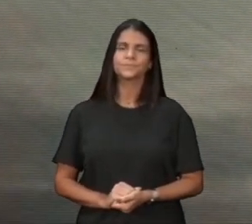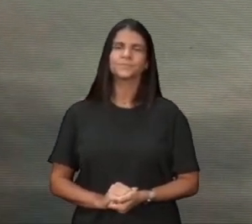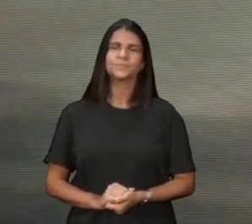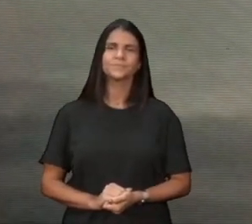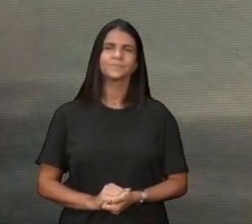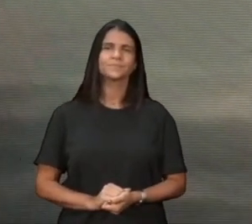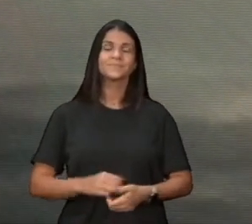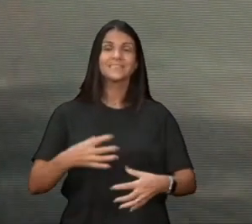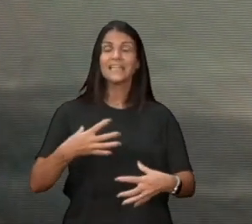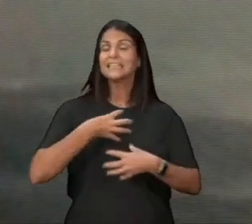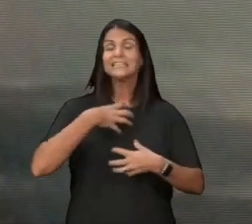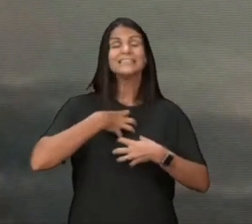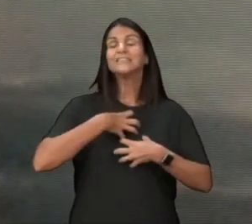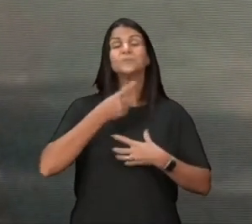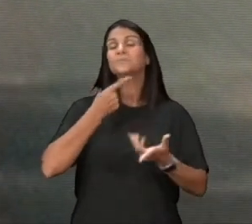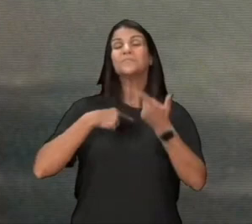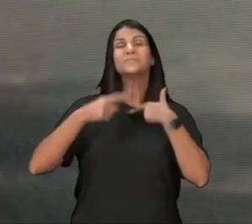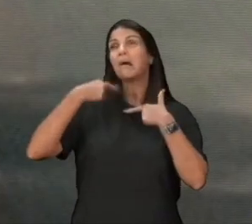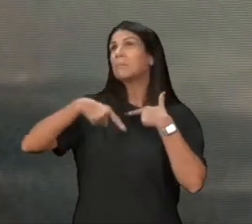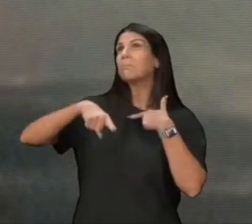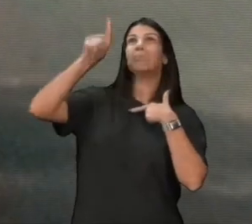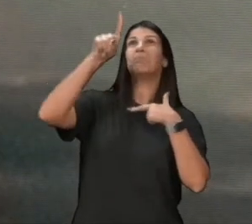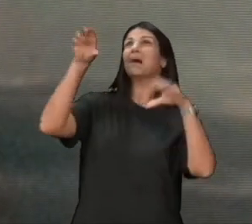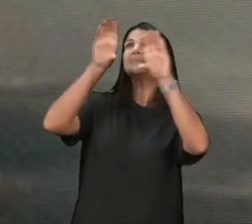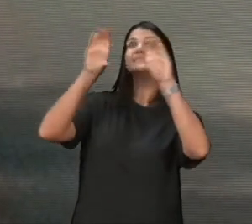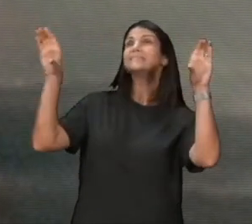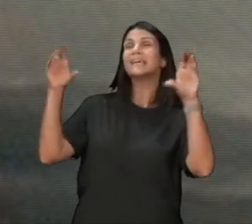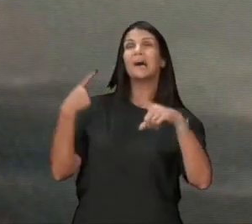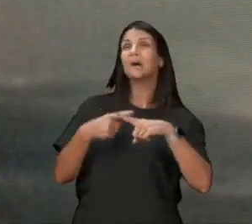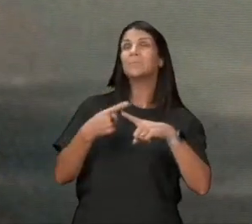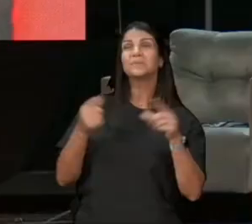pior que a pandemia, é Brasília,